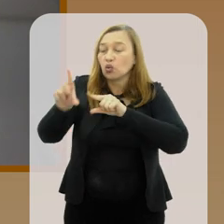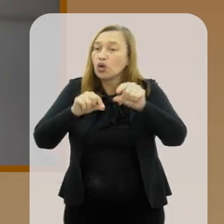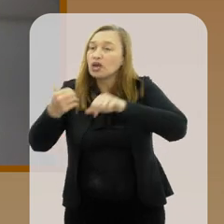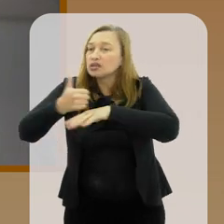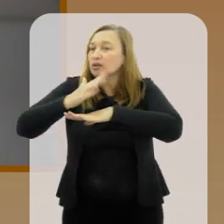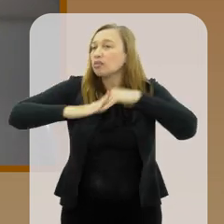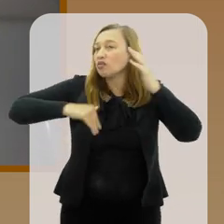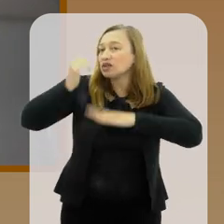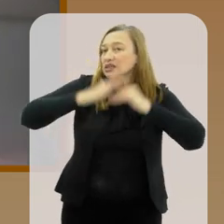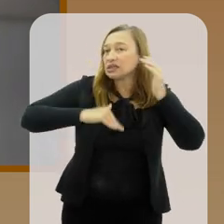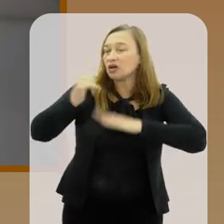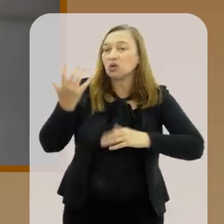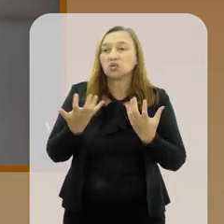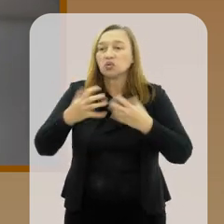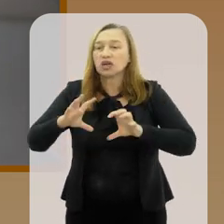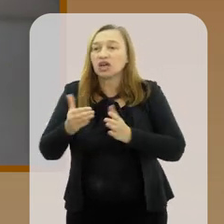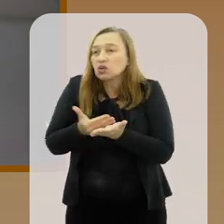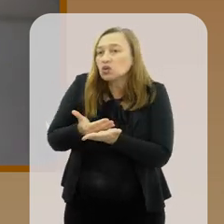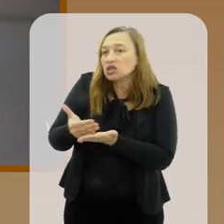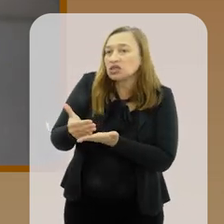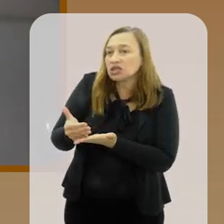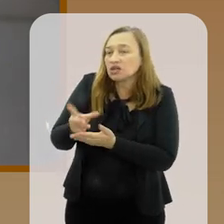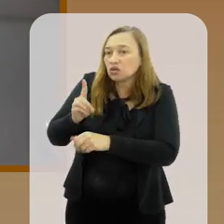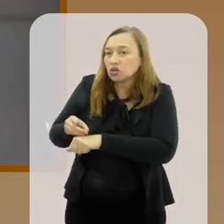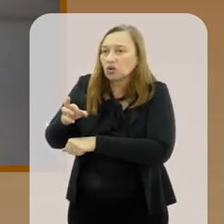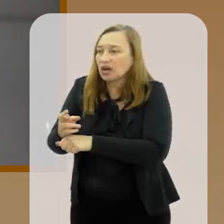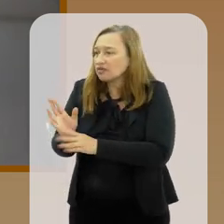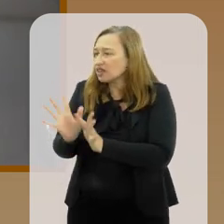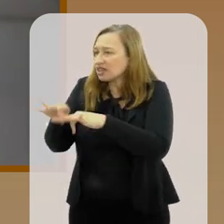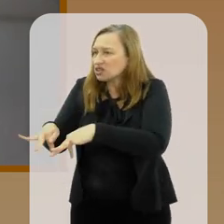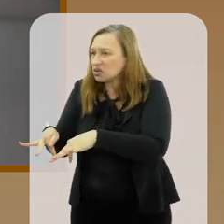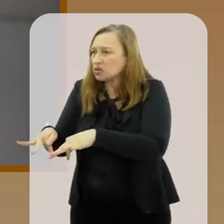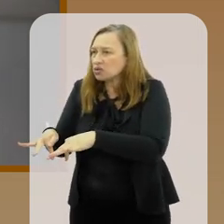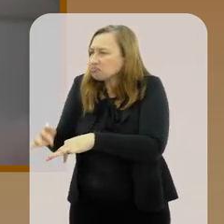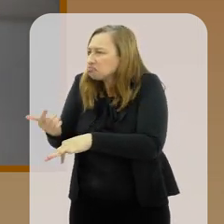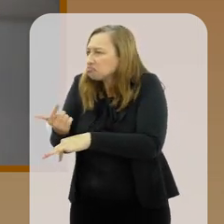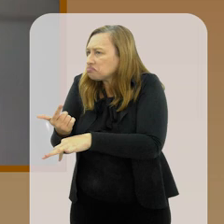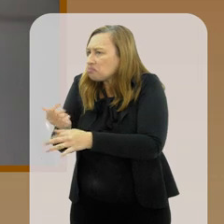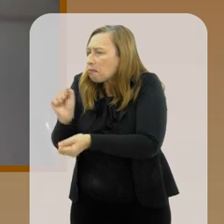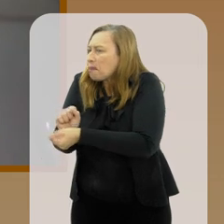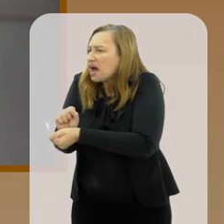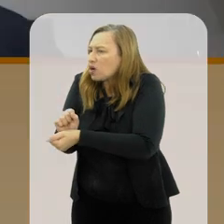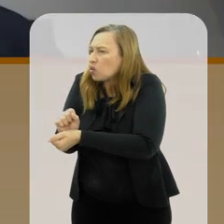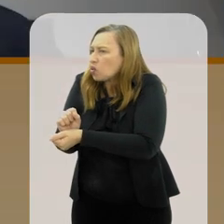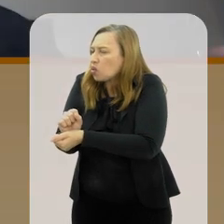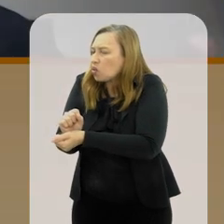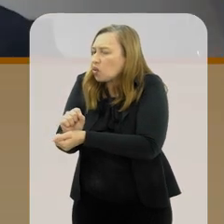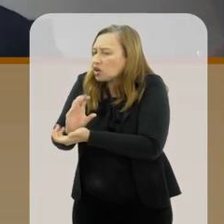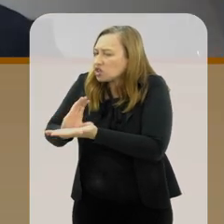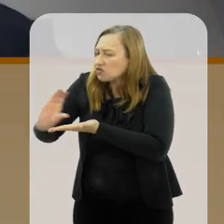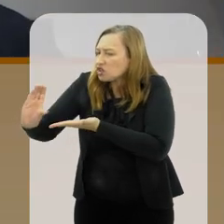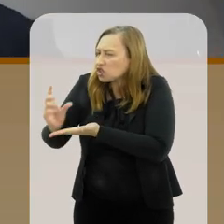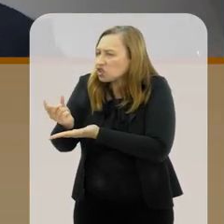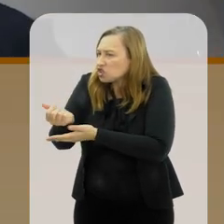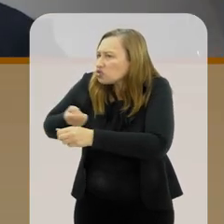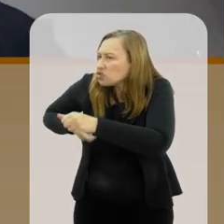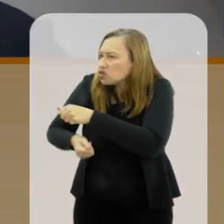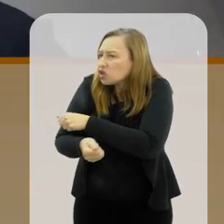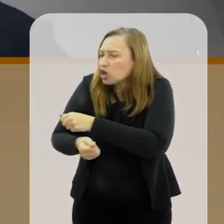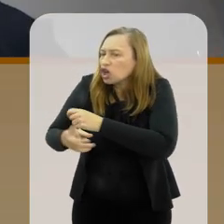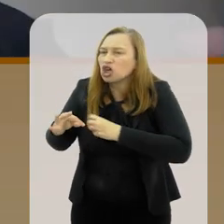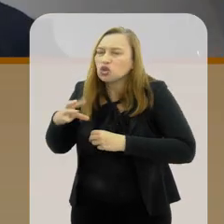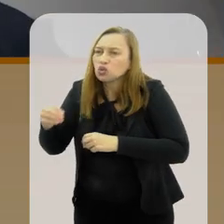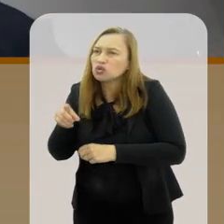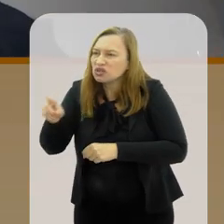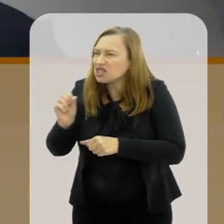é uma escolha de carreira para eles escolherem essa carreira eles não querem que logo no início você acabou o doutorado e não existem mais e param de financiar a